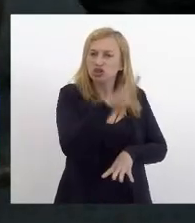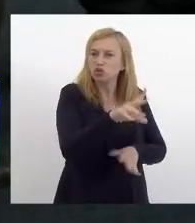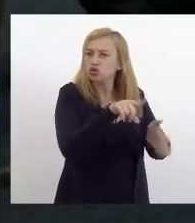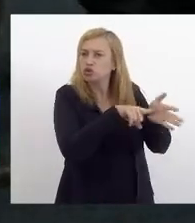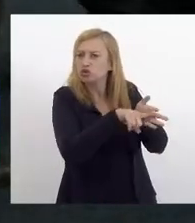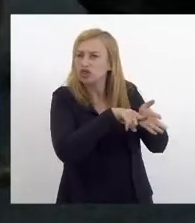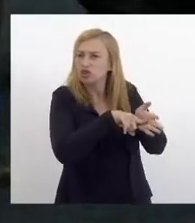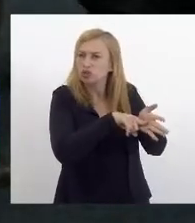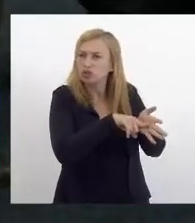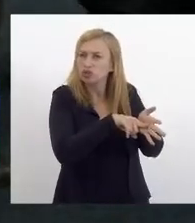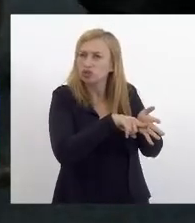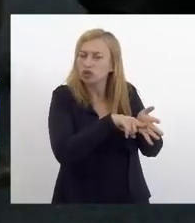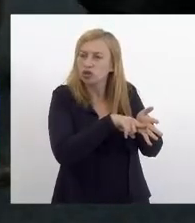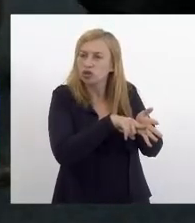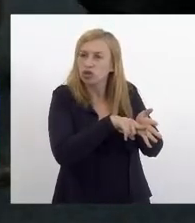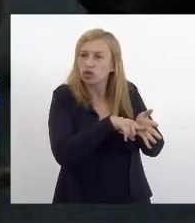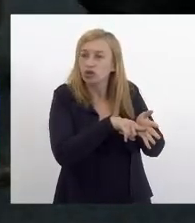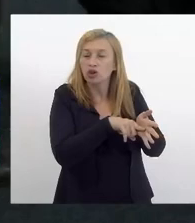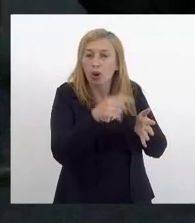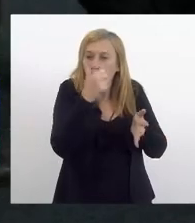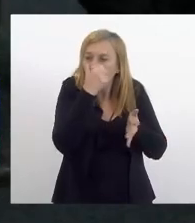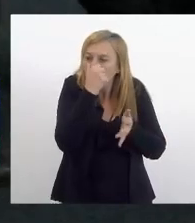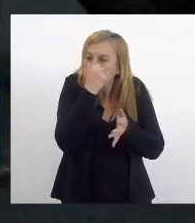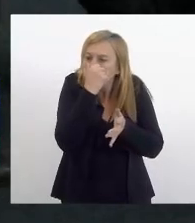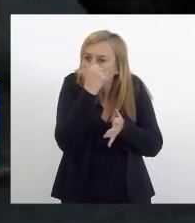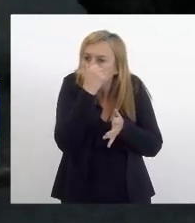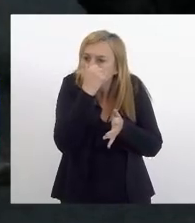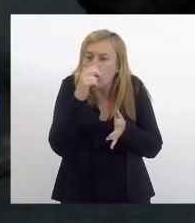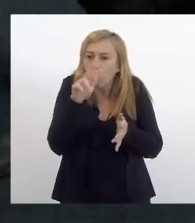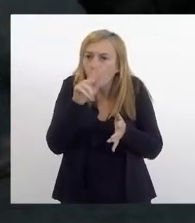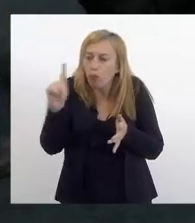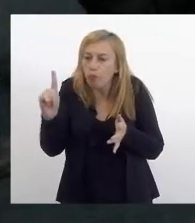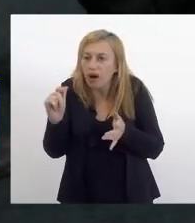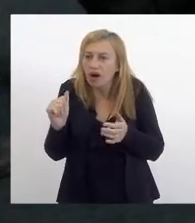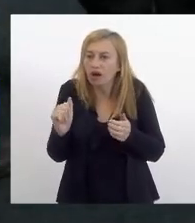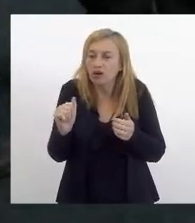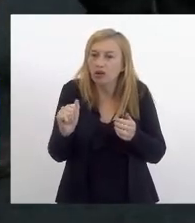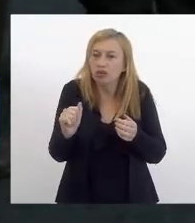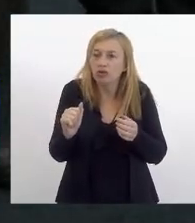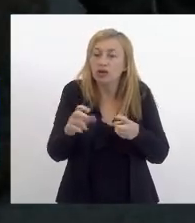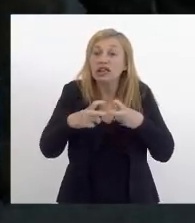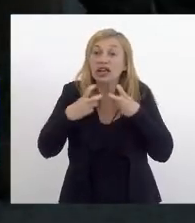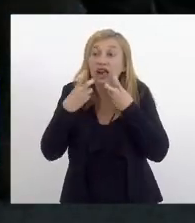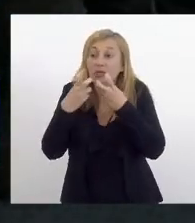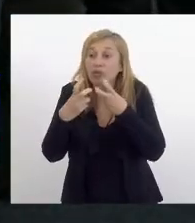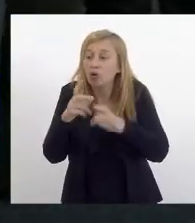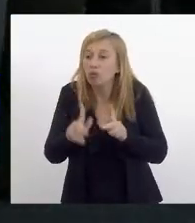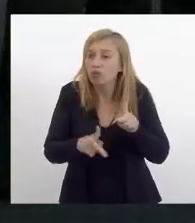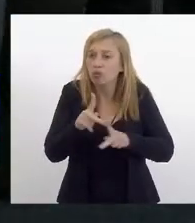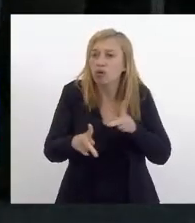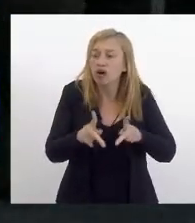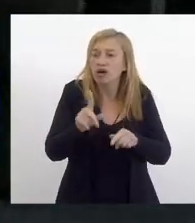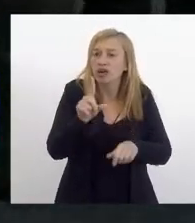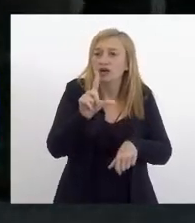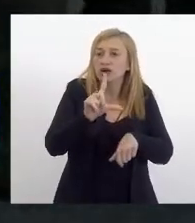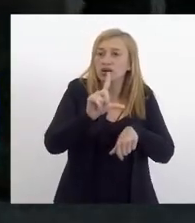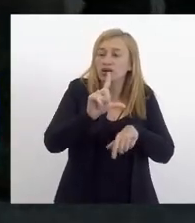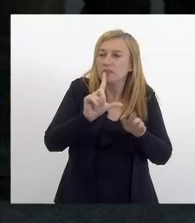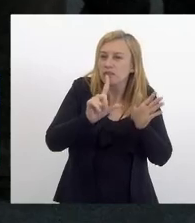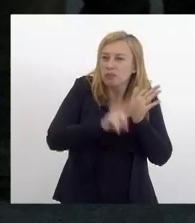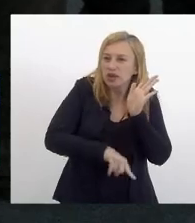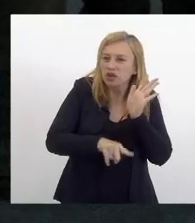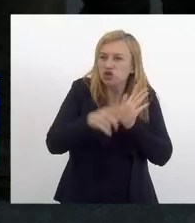fiscalizações a UPA estava lotada a população clamou quando eu adentrei e em menos de 40 minutos